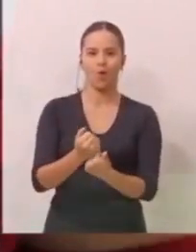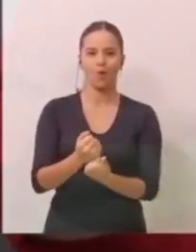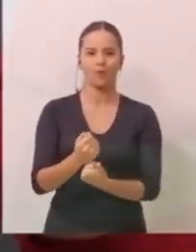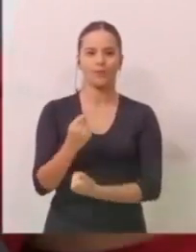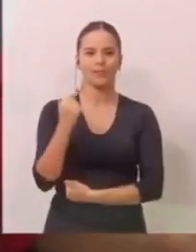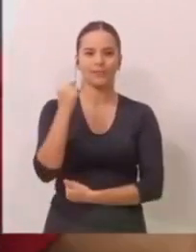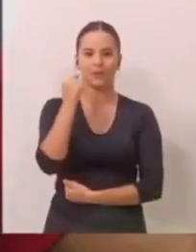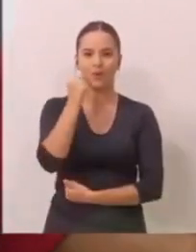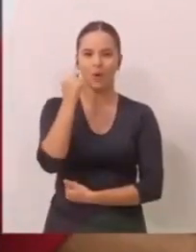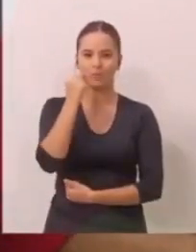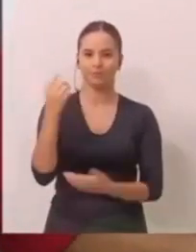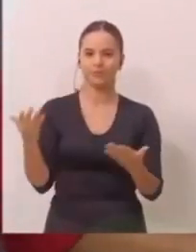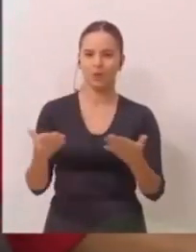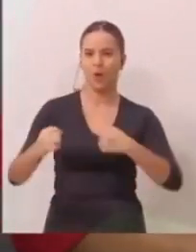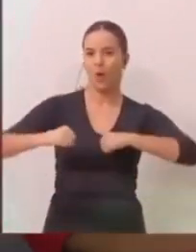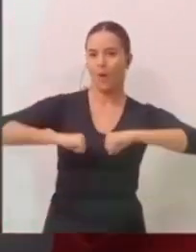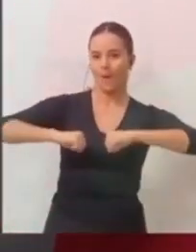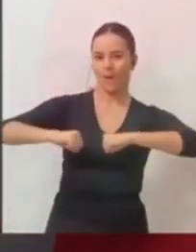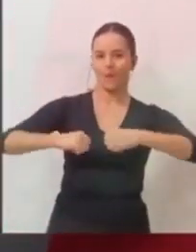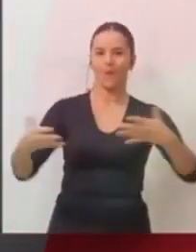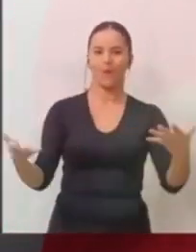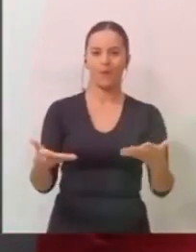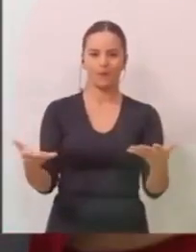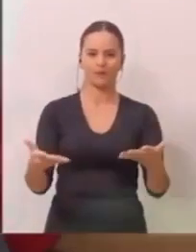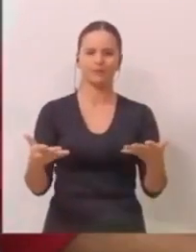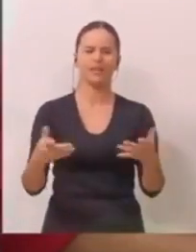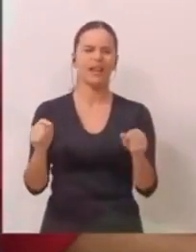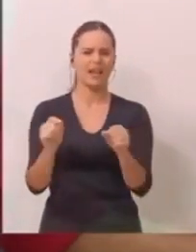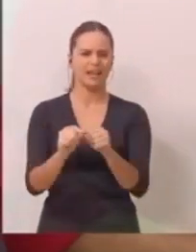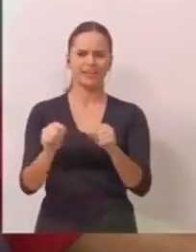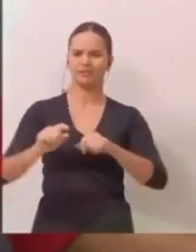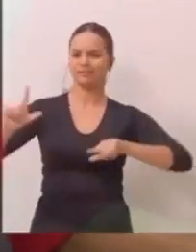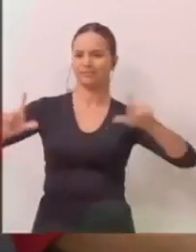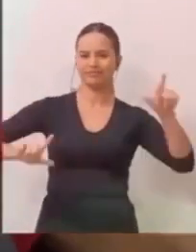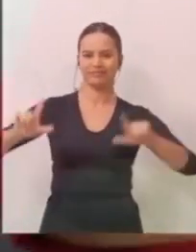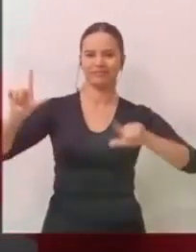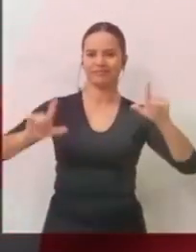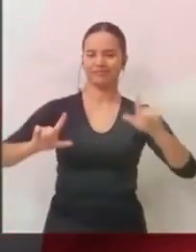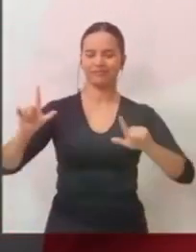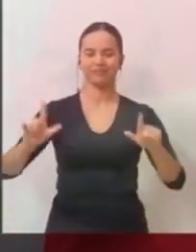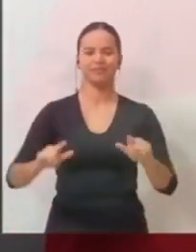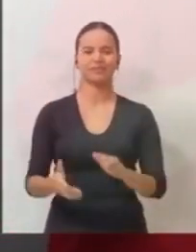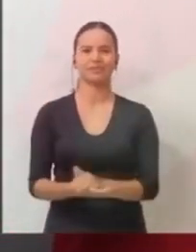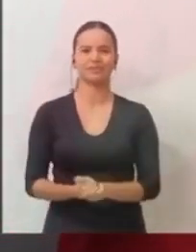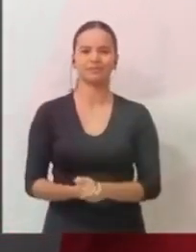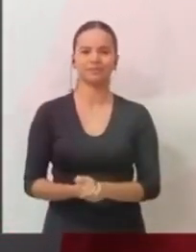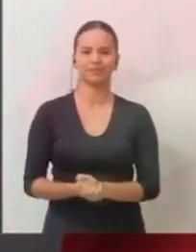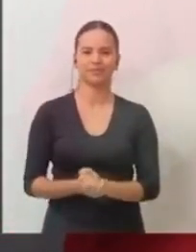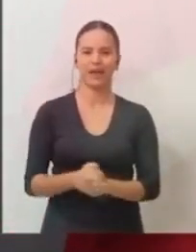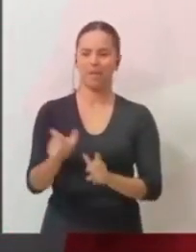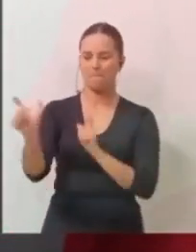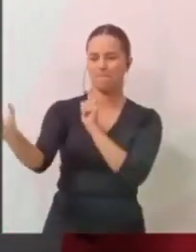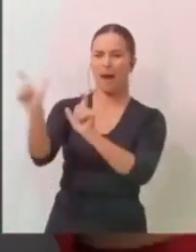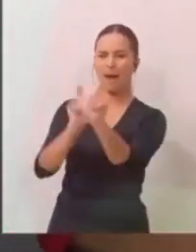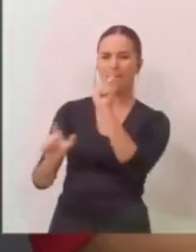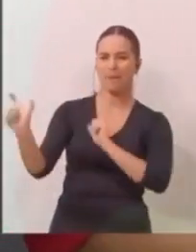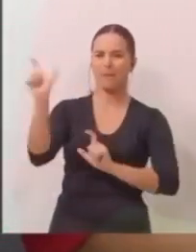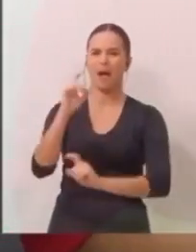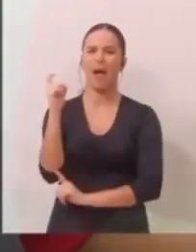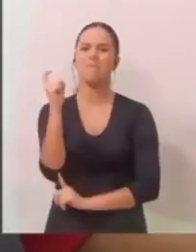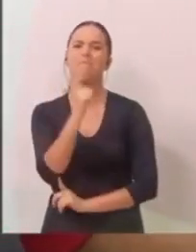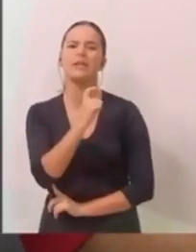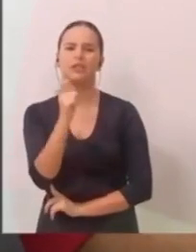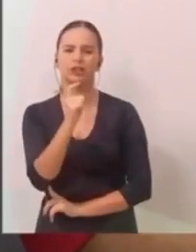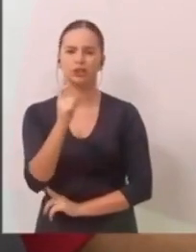durante esse debate aqui, assim como ele tem feito no programa de televisão, são ataques, levianos, mentiras.